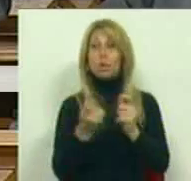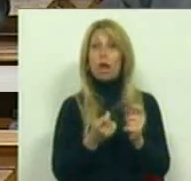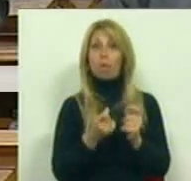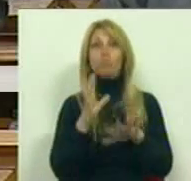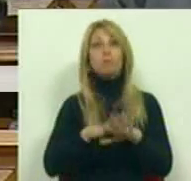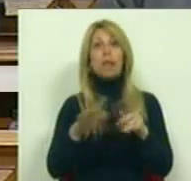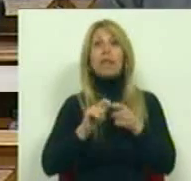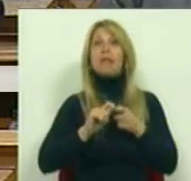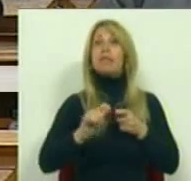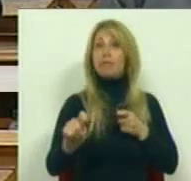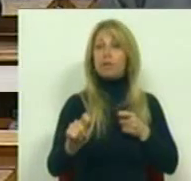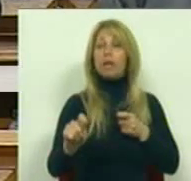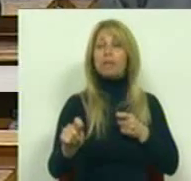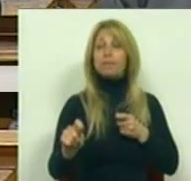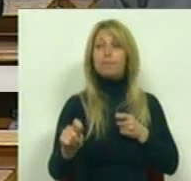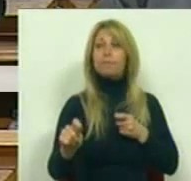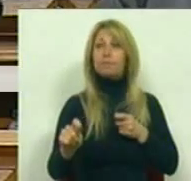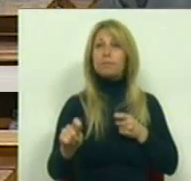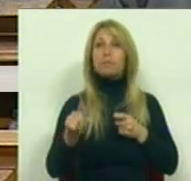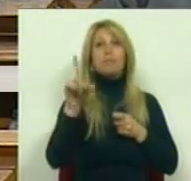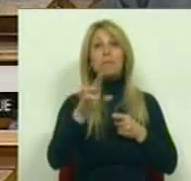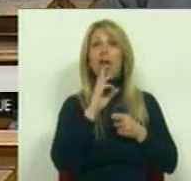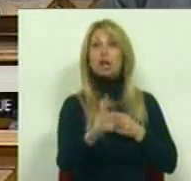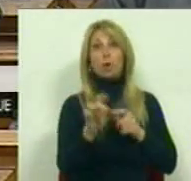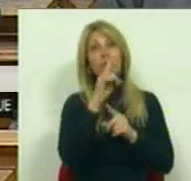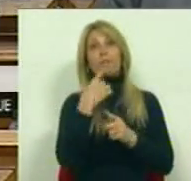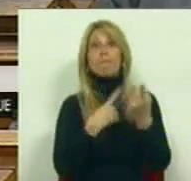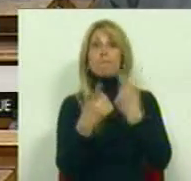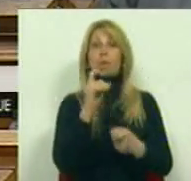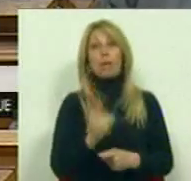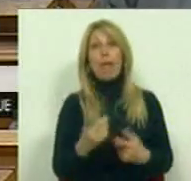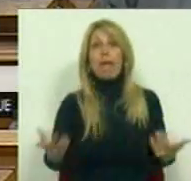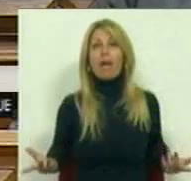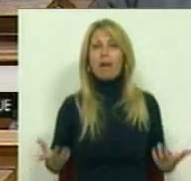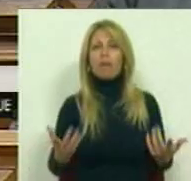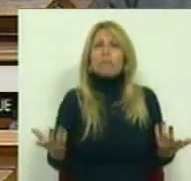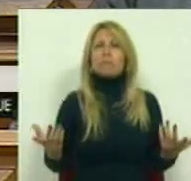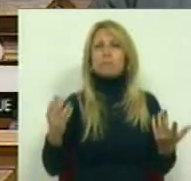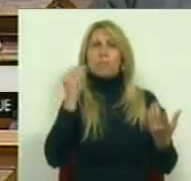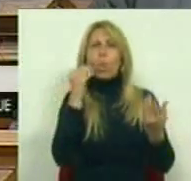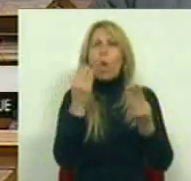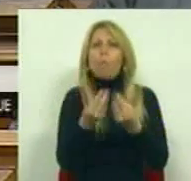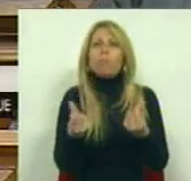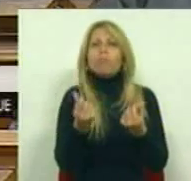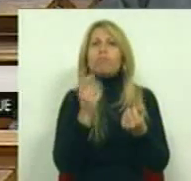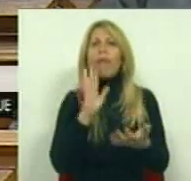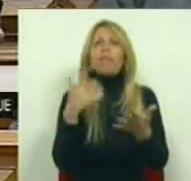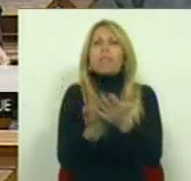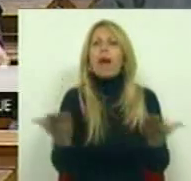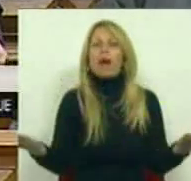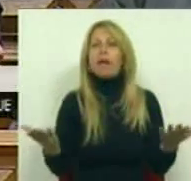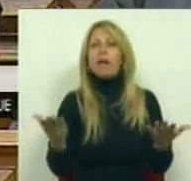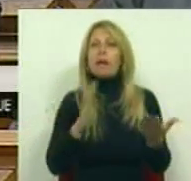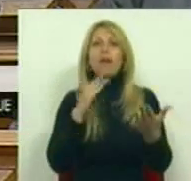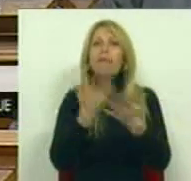a definição e a resposta a esta pergunta. Em que é que se materializa este reconhecimento? Em